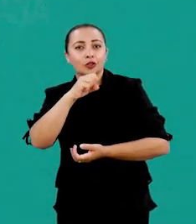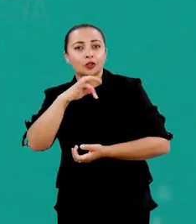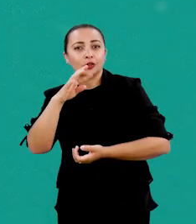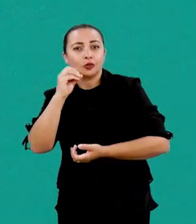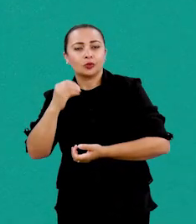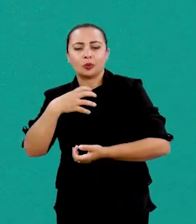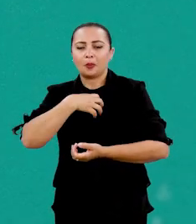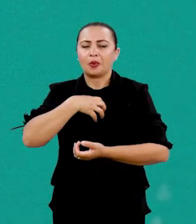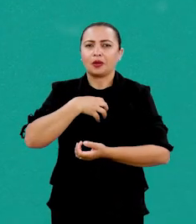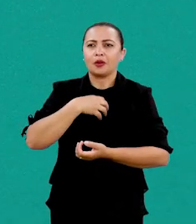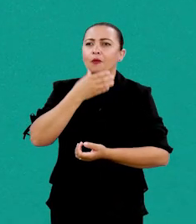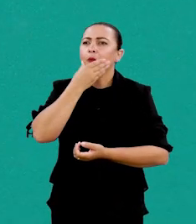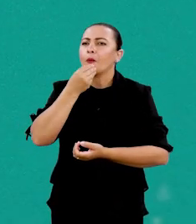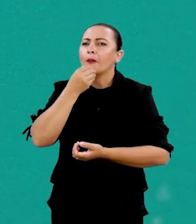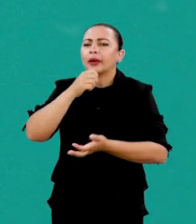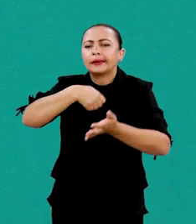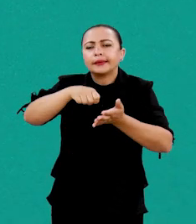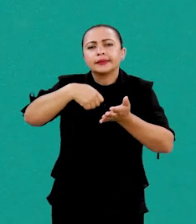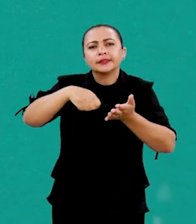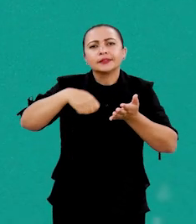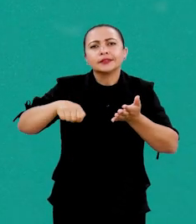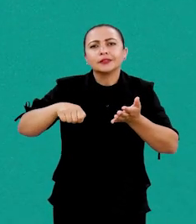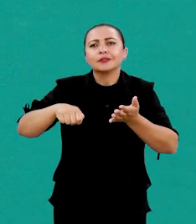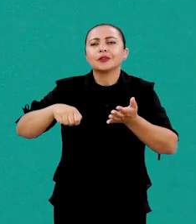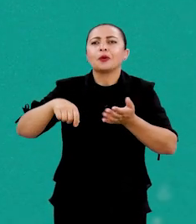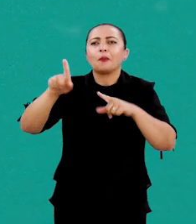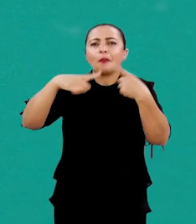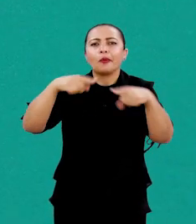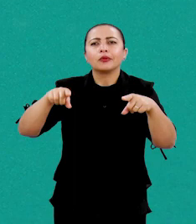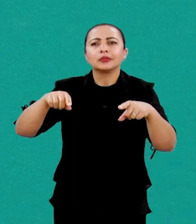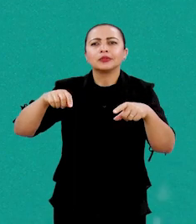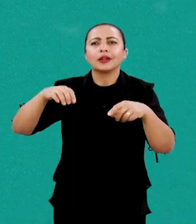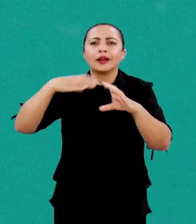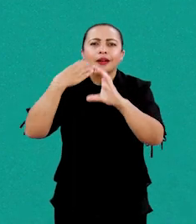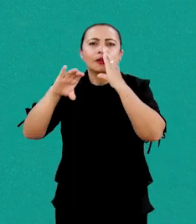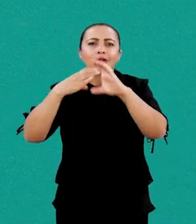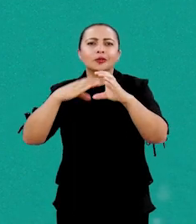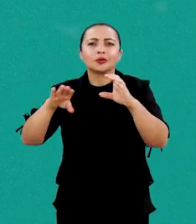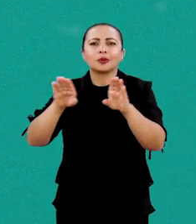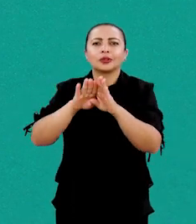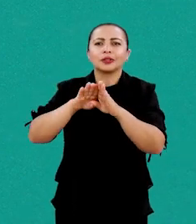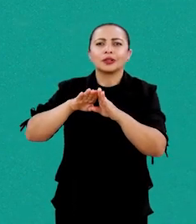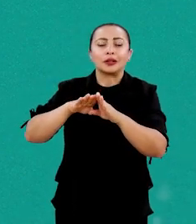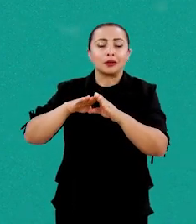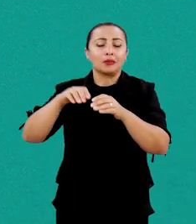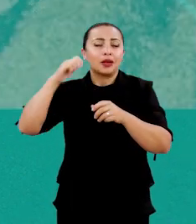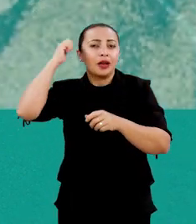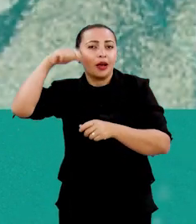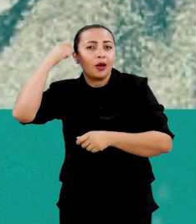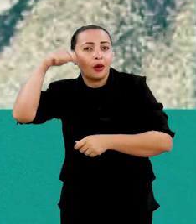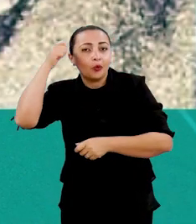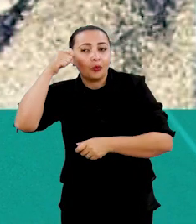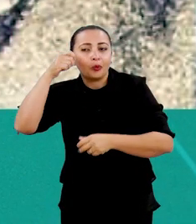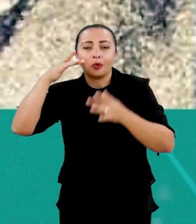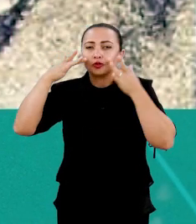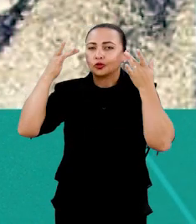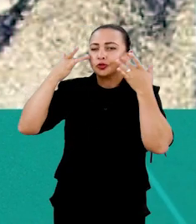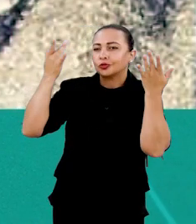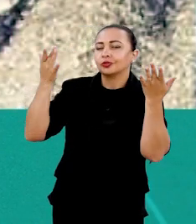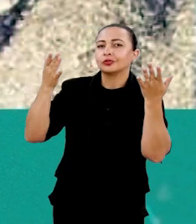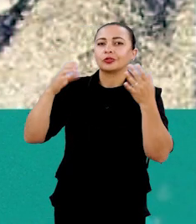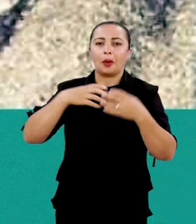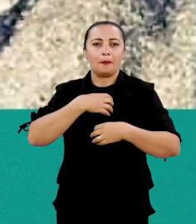Xisto Bahia foi um compositor, cantor, mas principalmente ator baiano, que teve